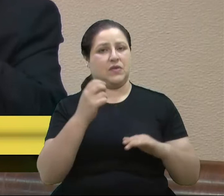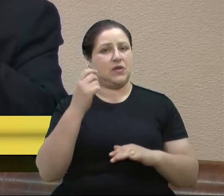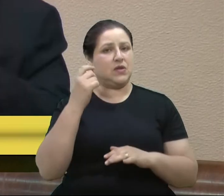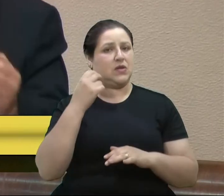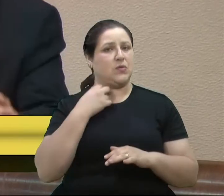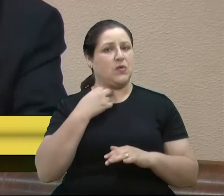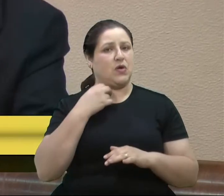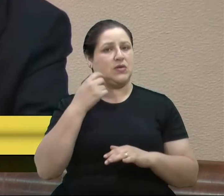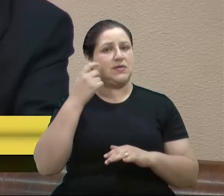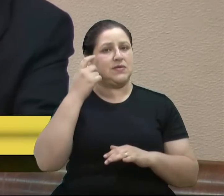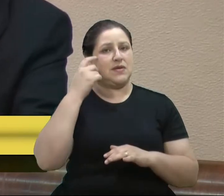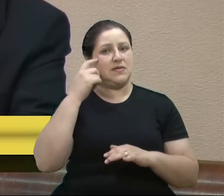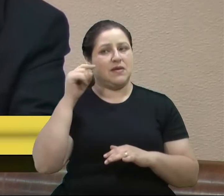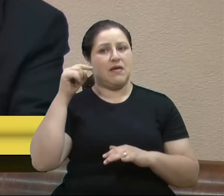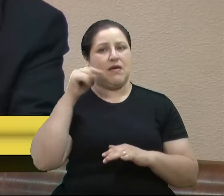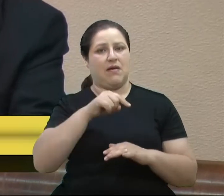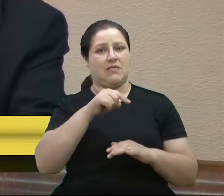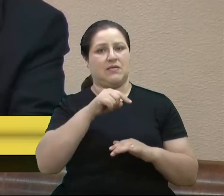bandeira.